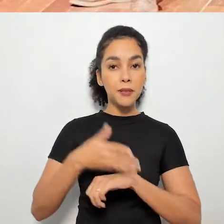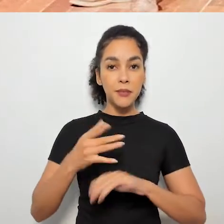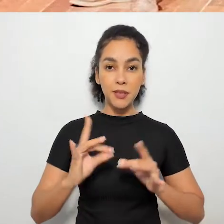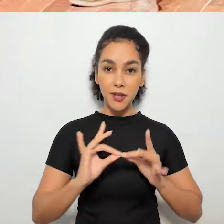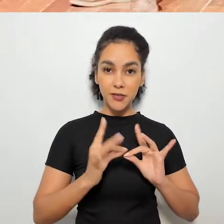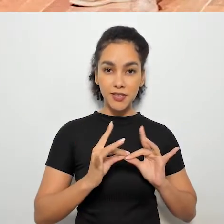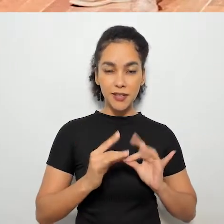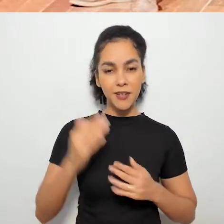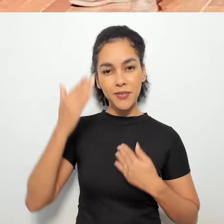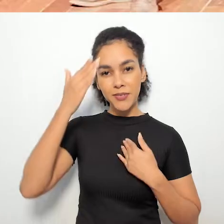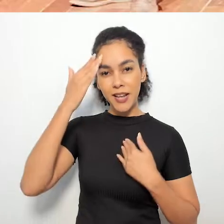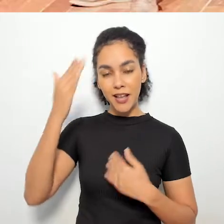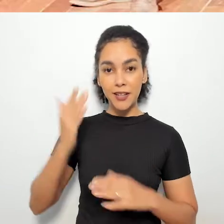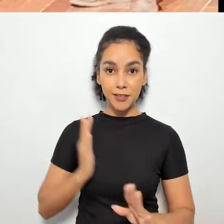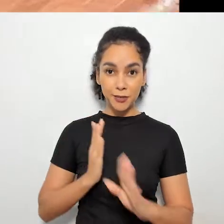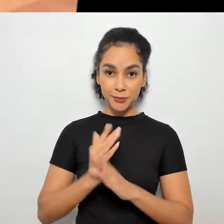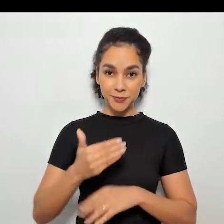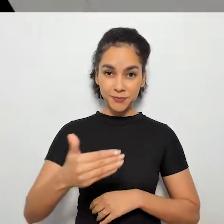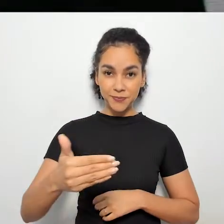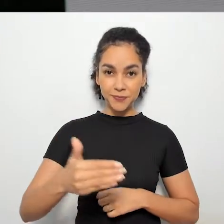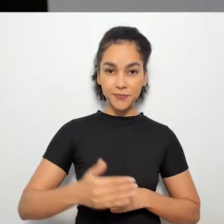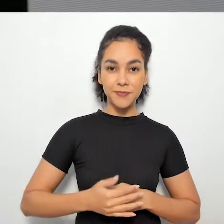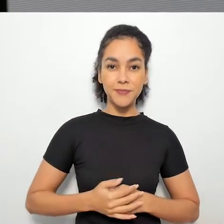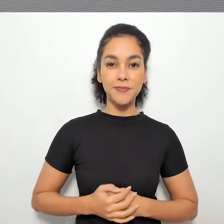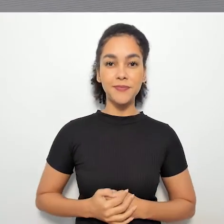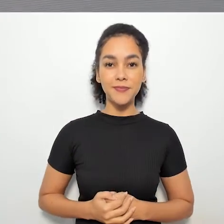oficina. Muito obrigada! Até daqui a pouco!